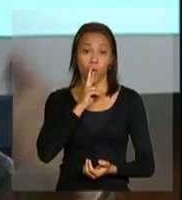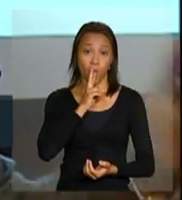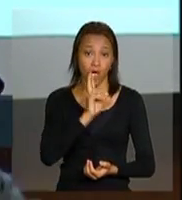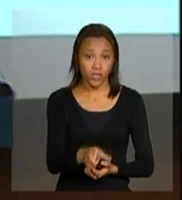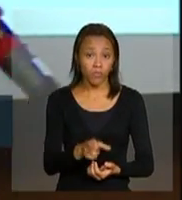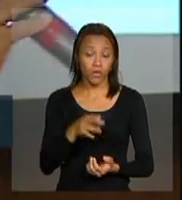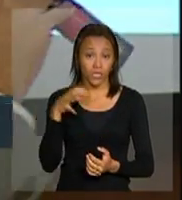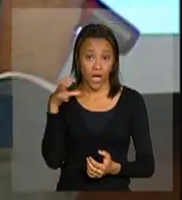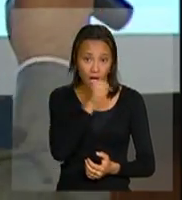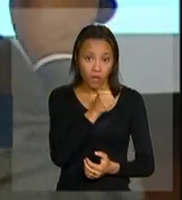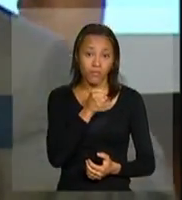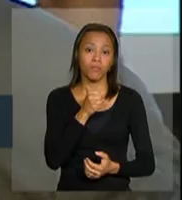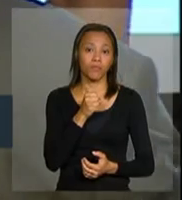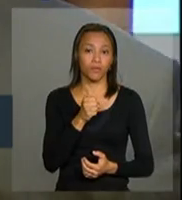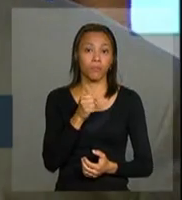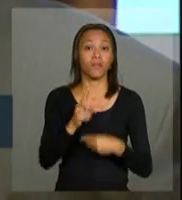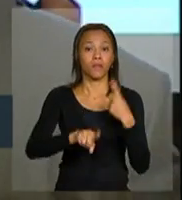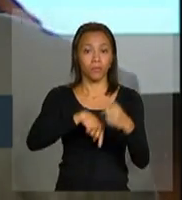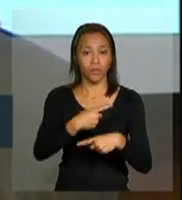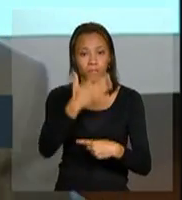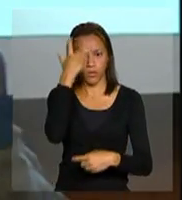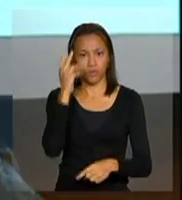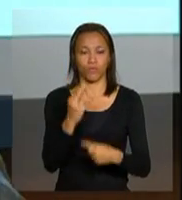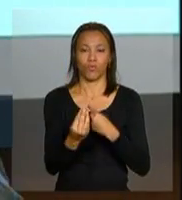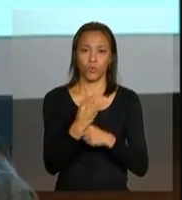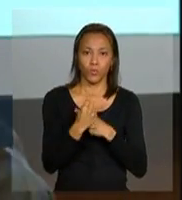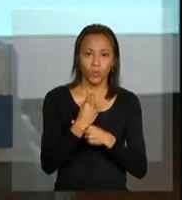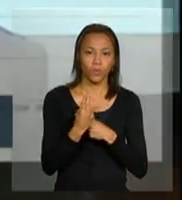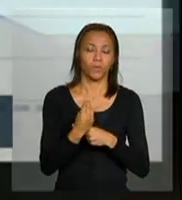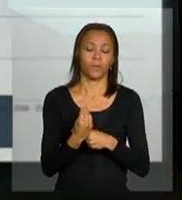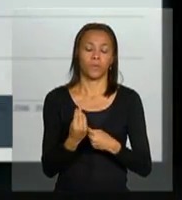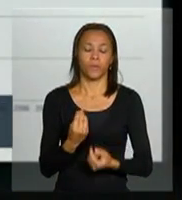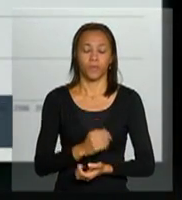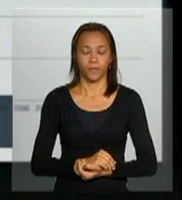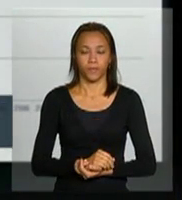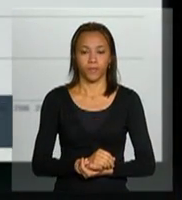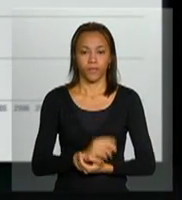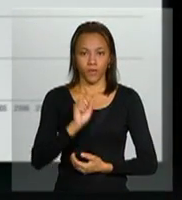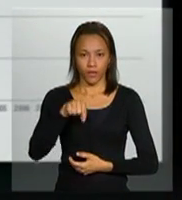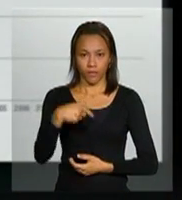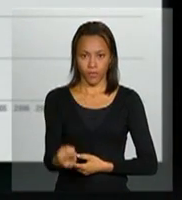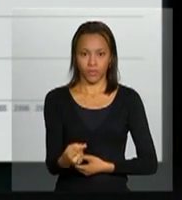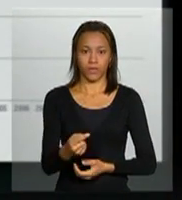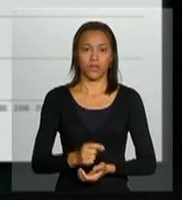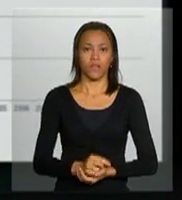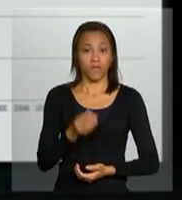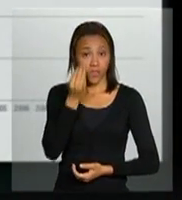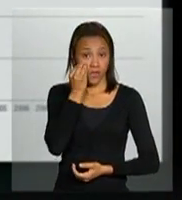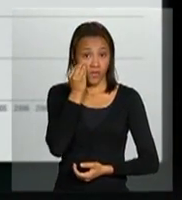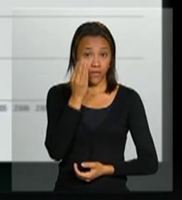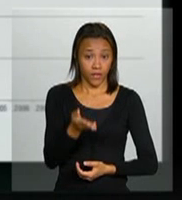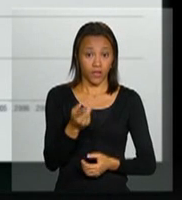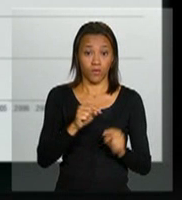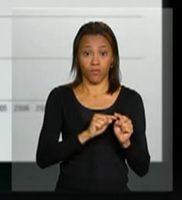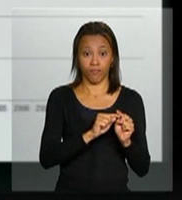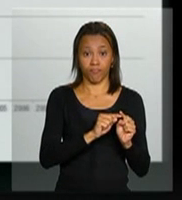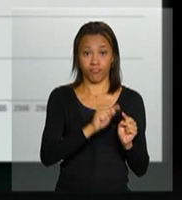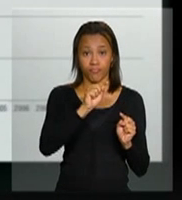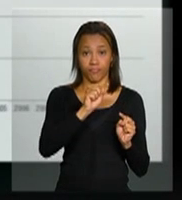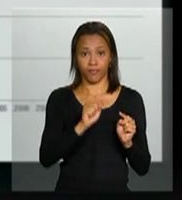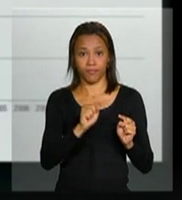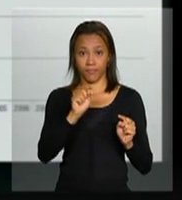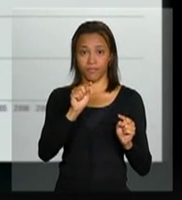eficaz em relação ao tratamento. Próximo, por favor. Bem, prevalência, esse gráfico parece mais